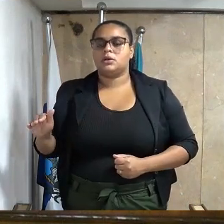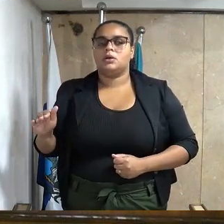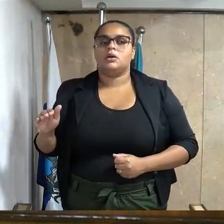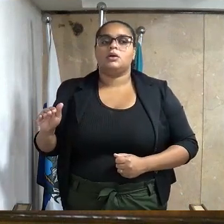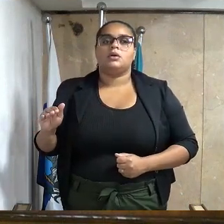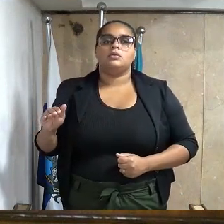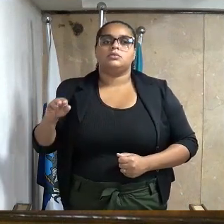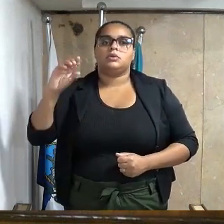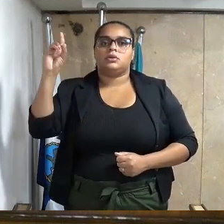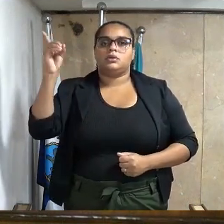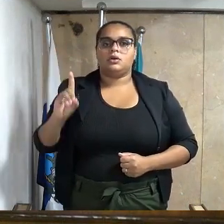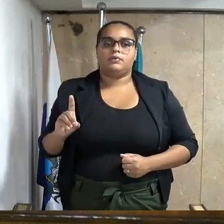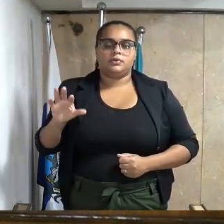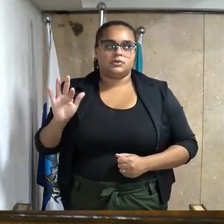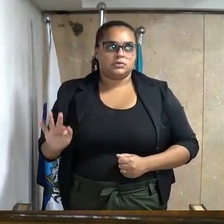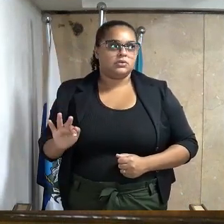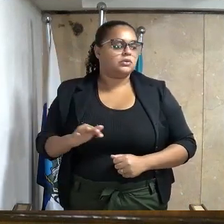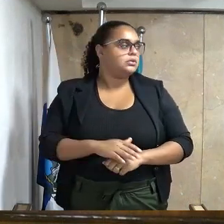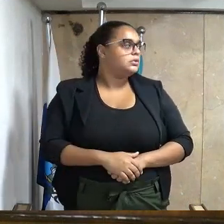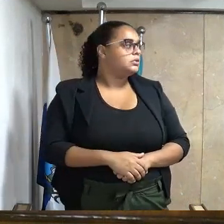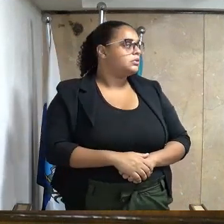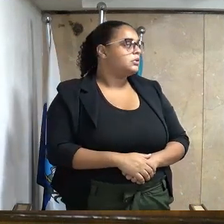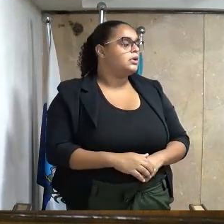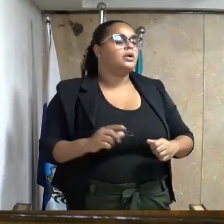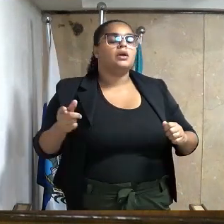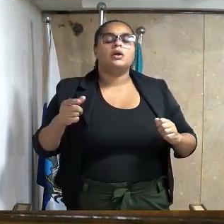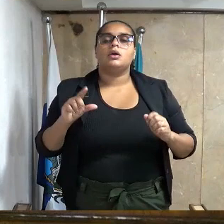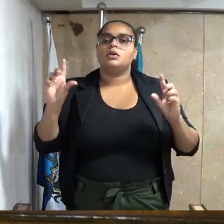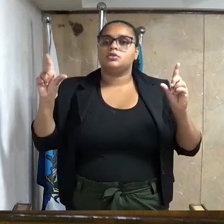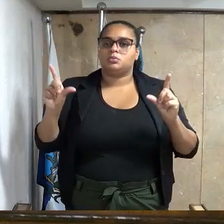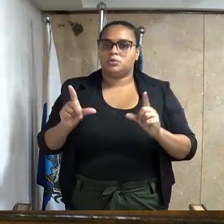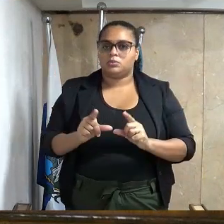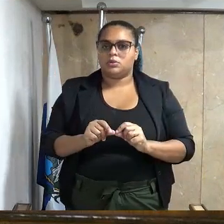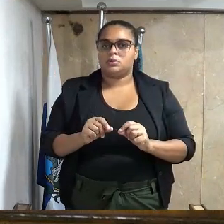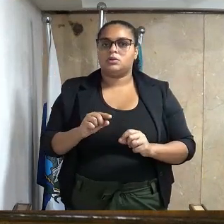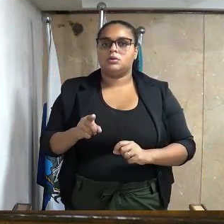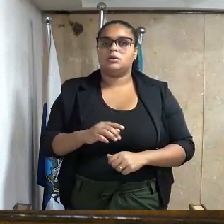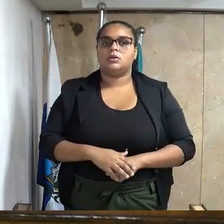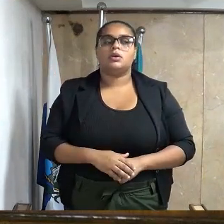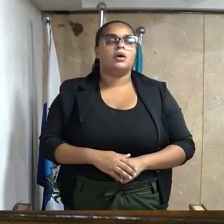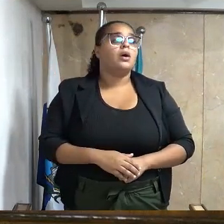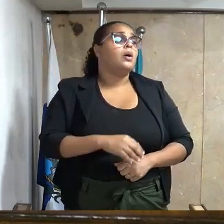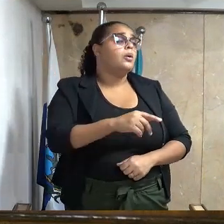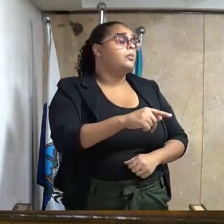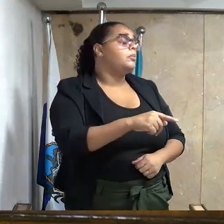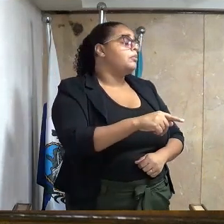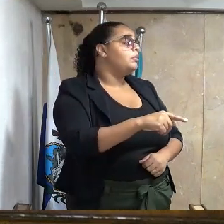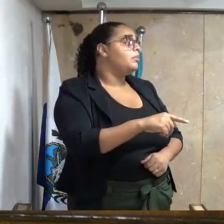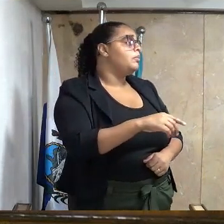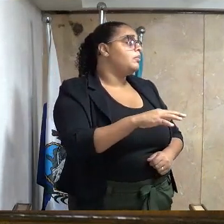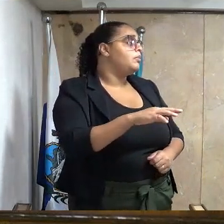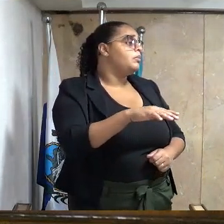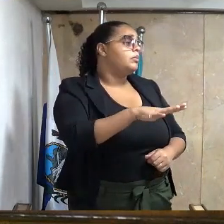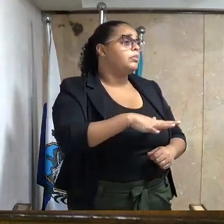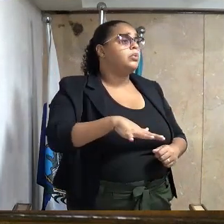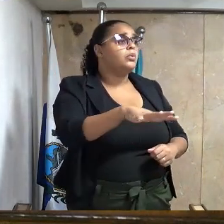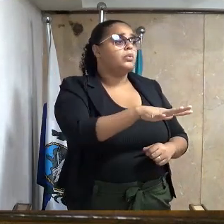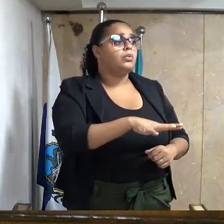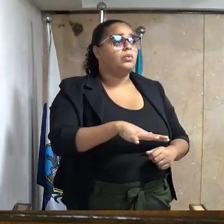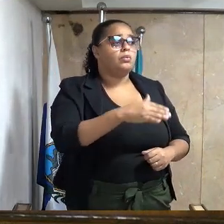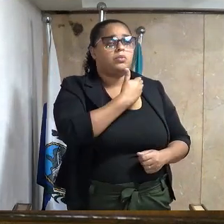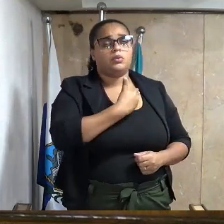e ou mobilidade reduzida nas áreas públicas de lazer situado no âmbito do município do Duque de Caxias.